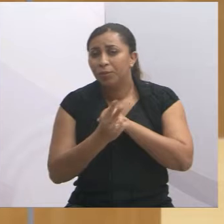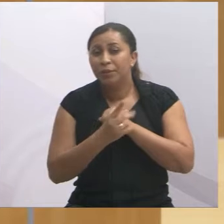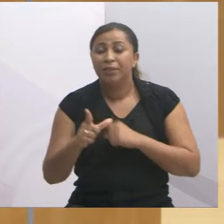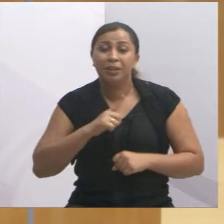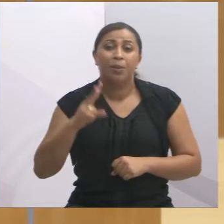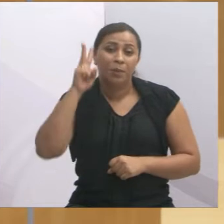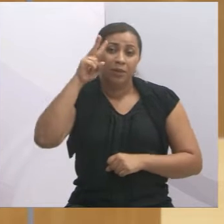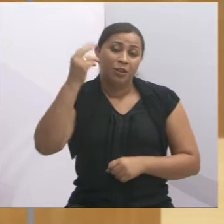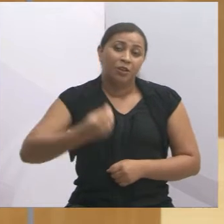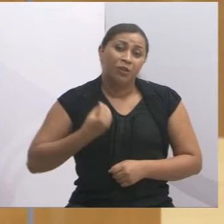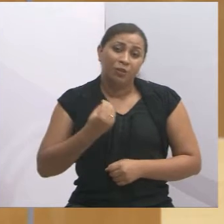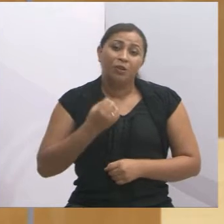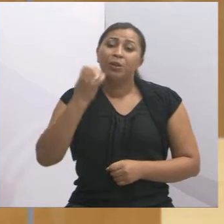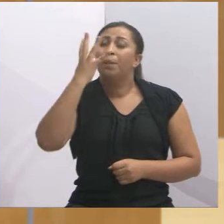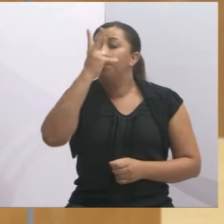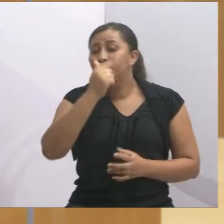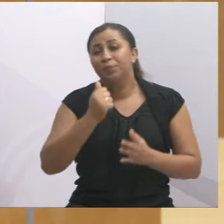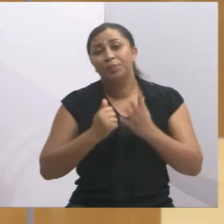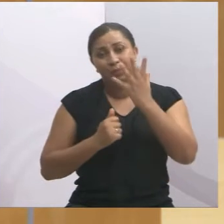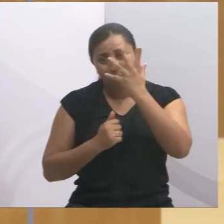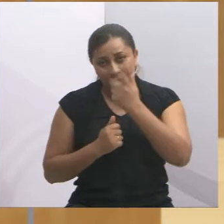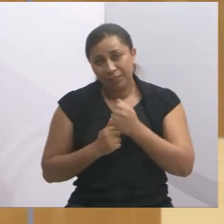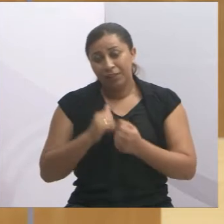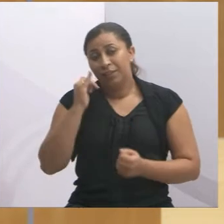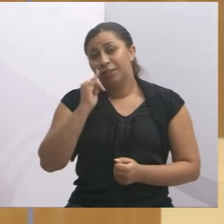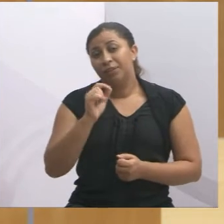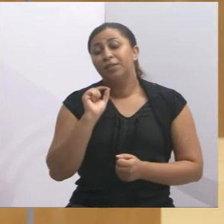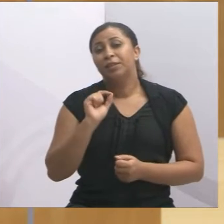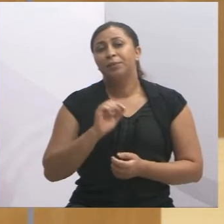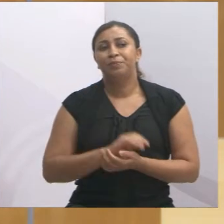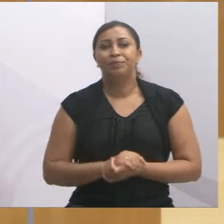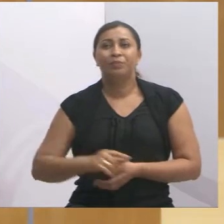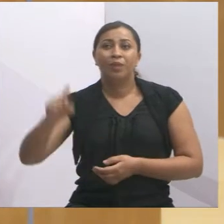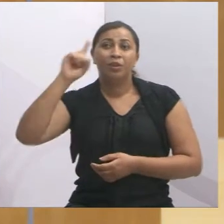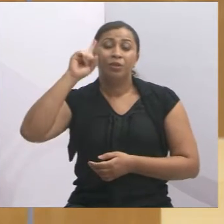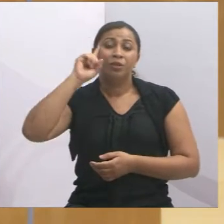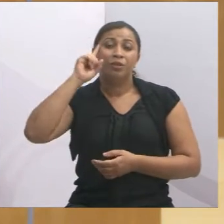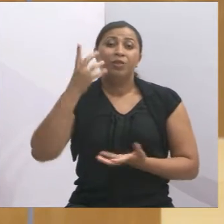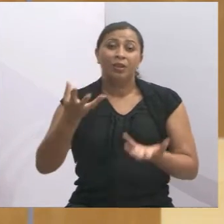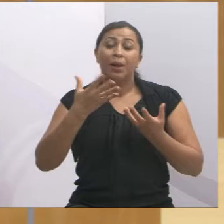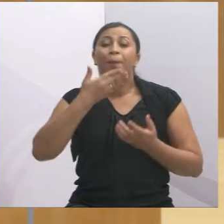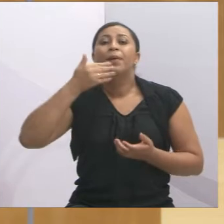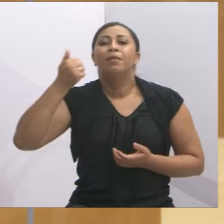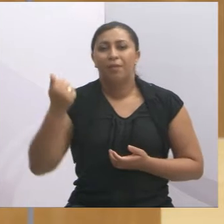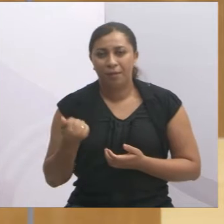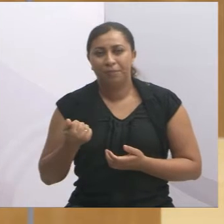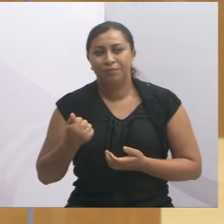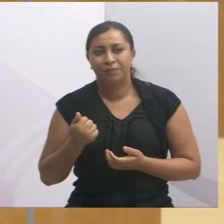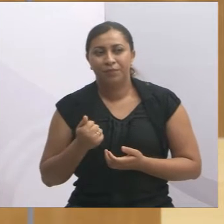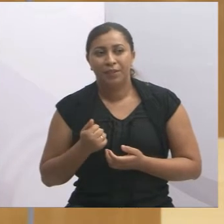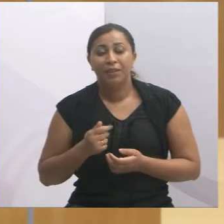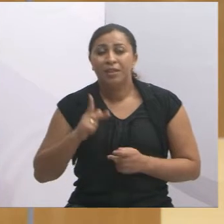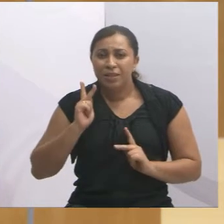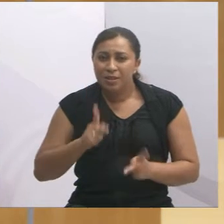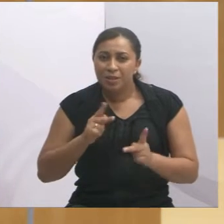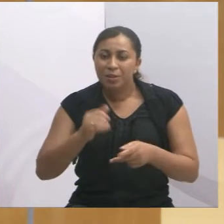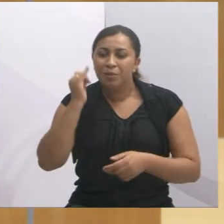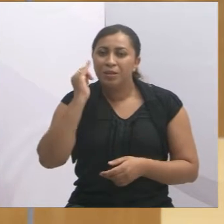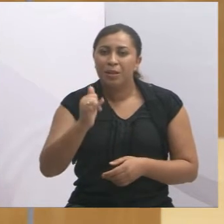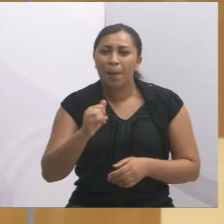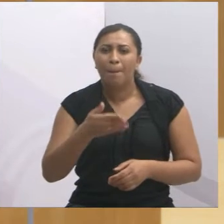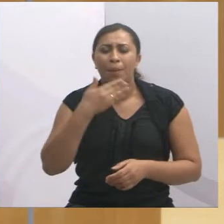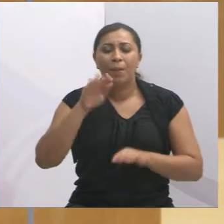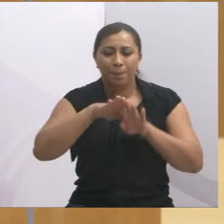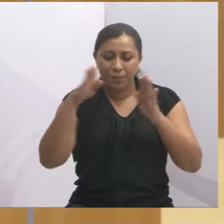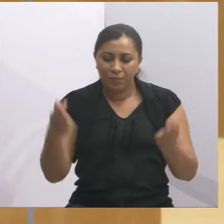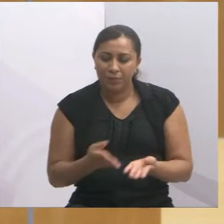uma história de vida, que eu acho muito bonita, e falo que, cada dia mais eu quero melhorar, e eu vou falar aqui, que o melhor presente, que